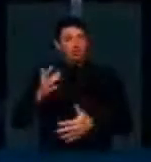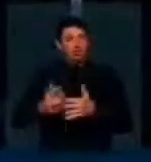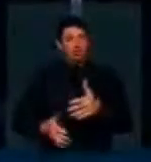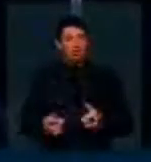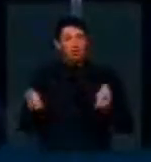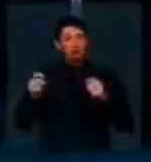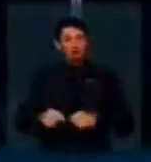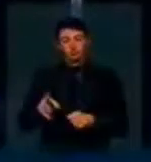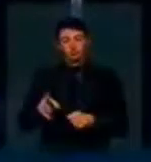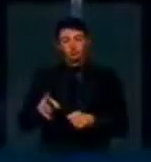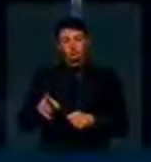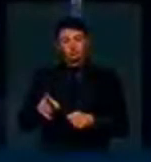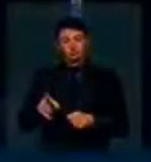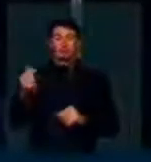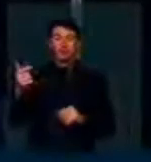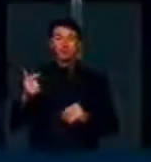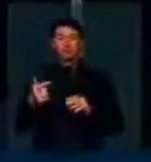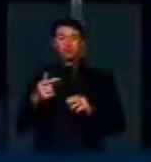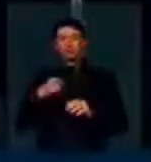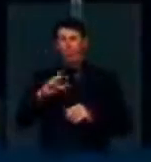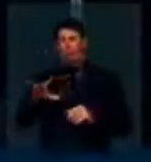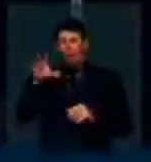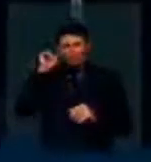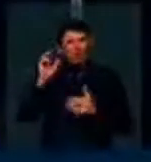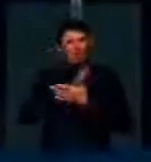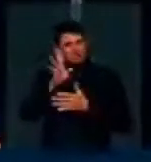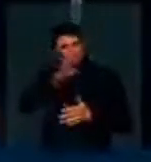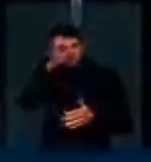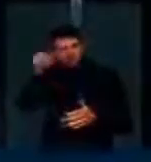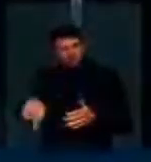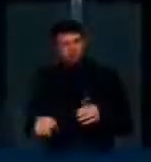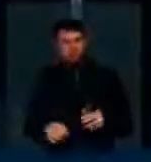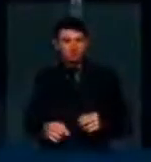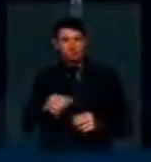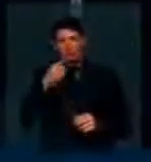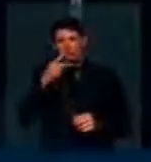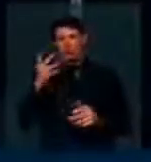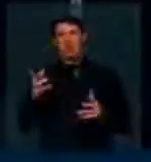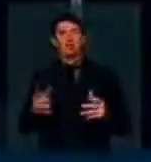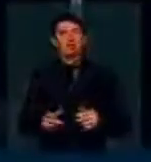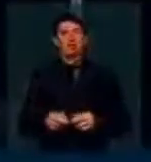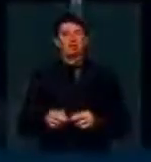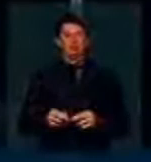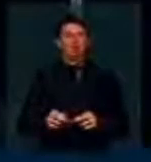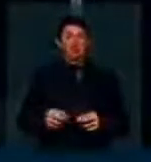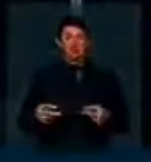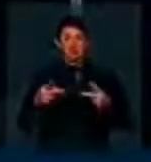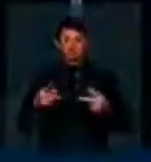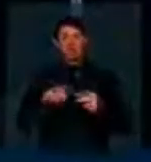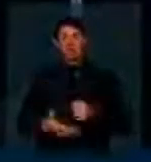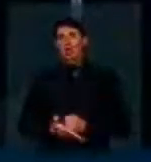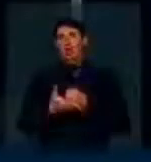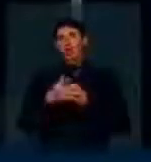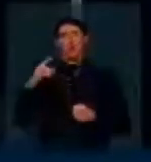possibilidade do usuário. Eu vi algumas falácias aqui, falácias. Eu vi um dizendo que esse projeto tem apoio em todo